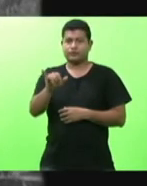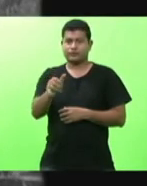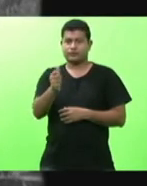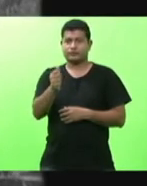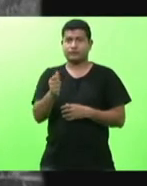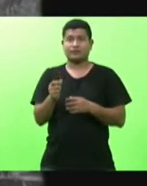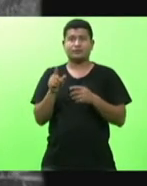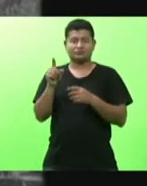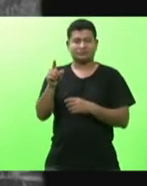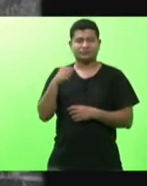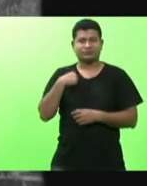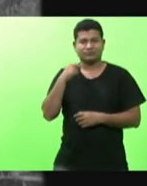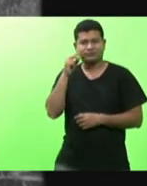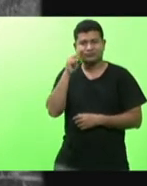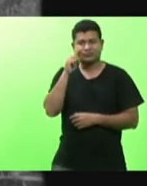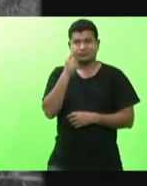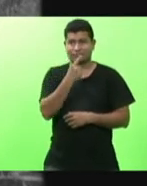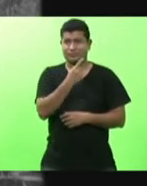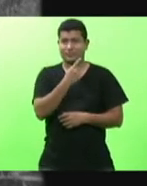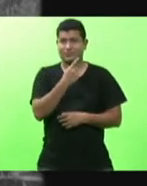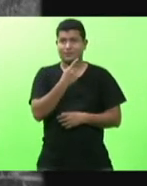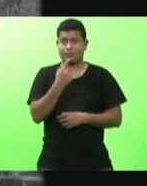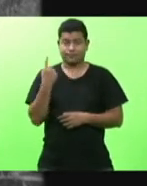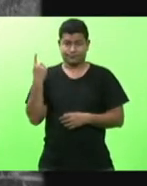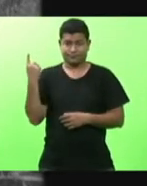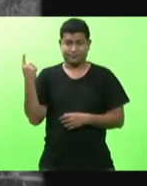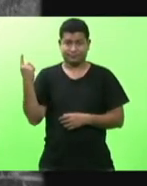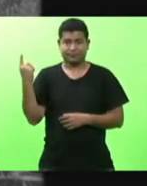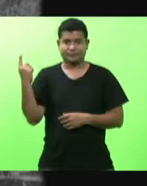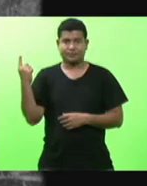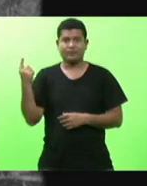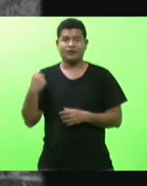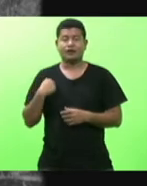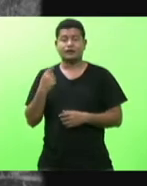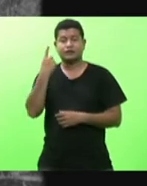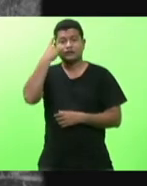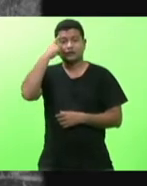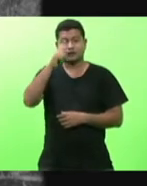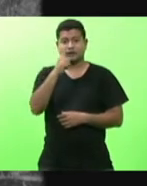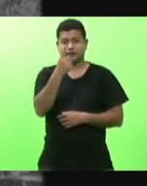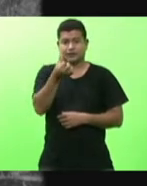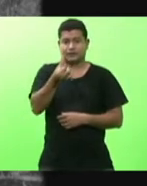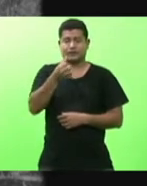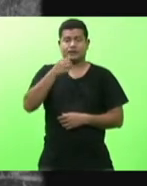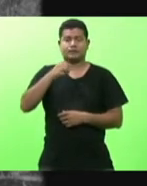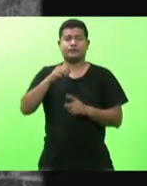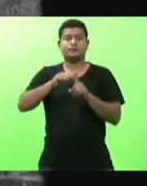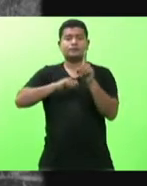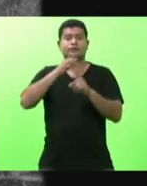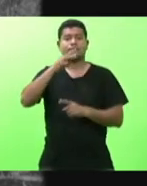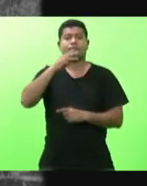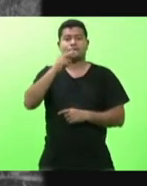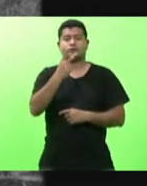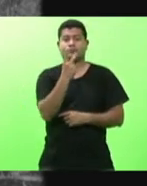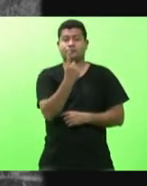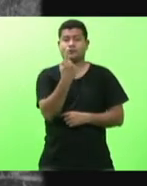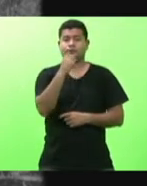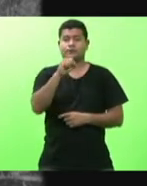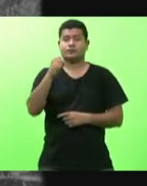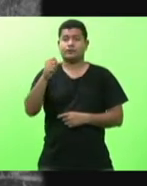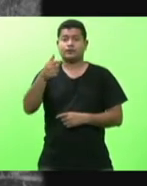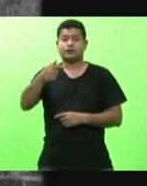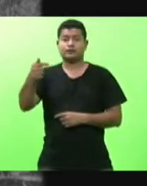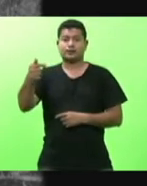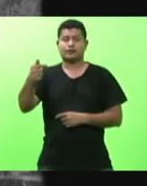relembrar aqui que no dia 16 de março de 1874 uma sexta